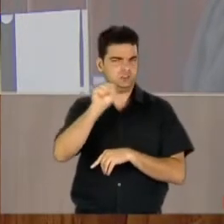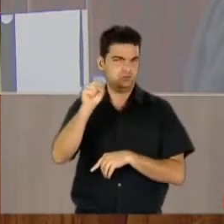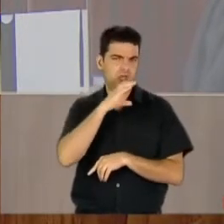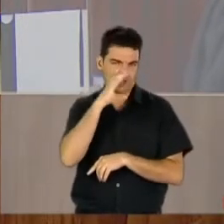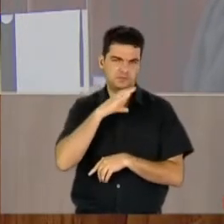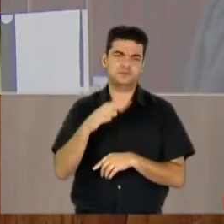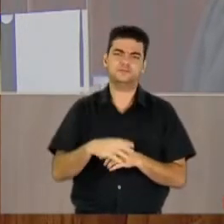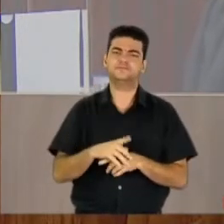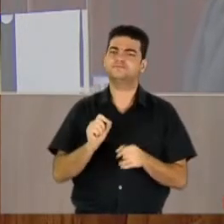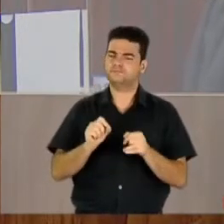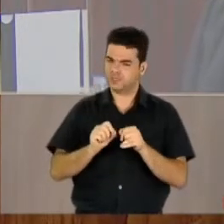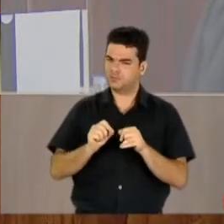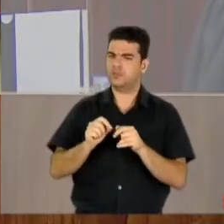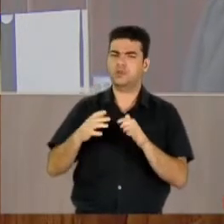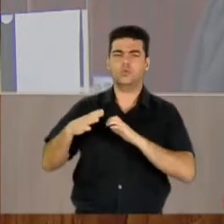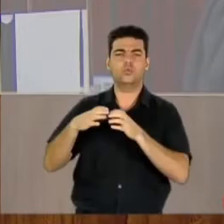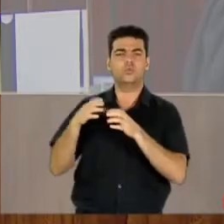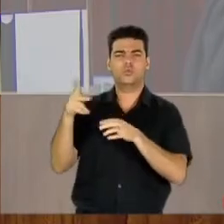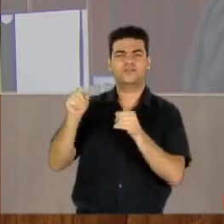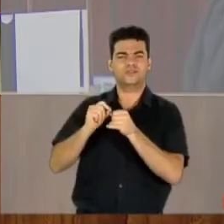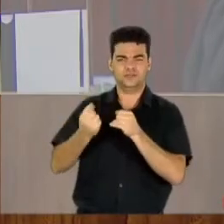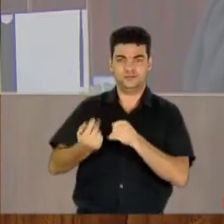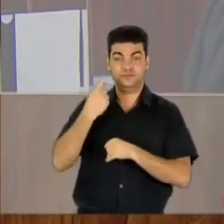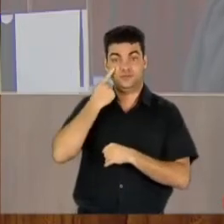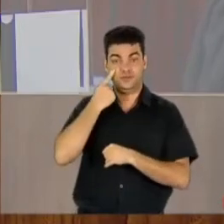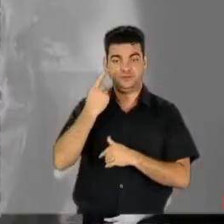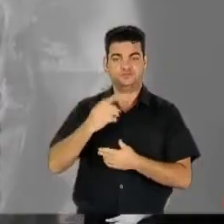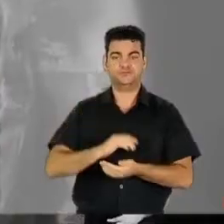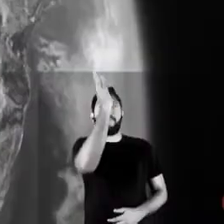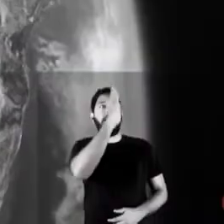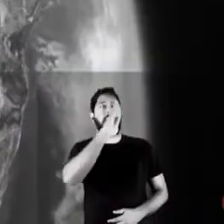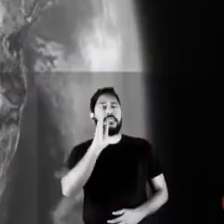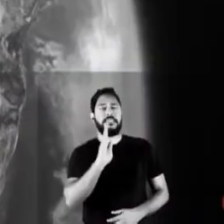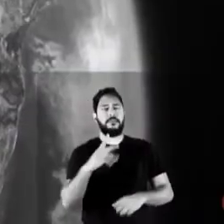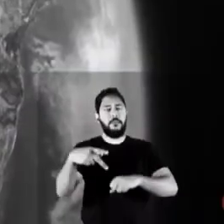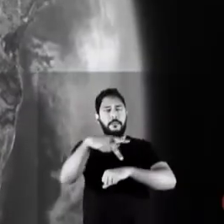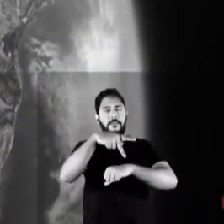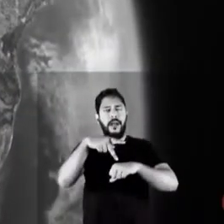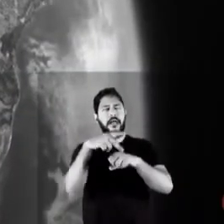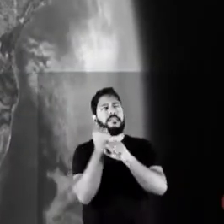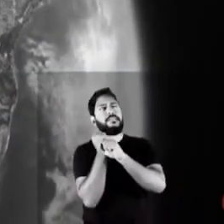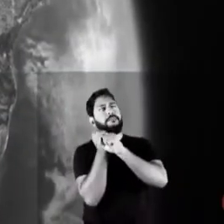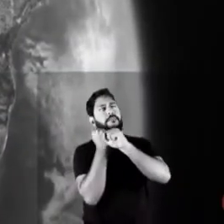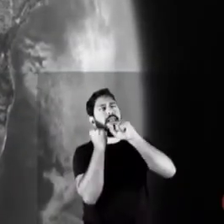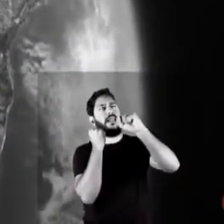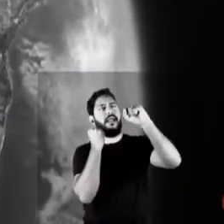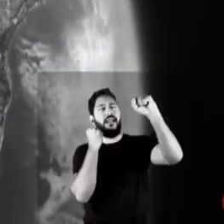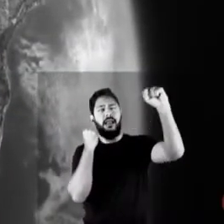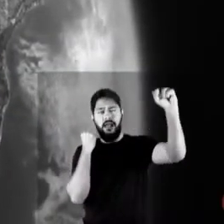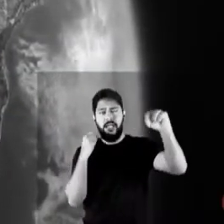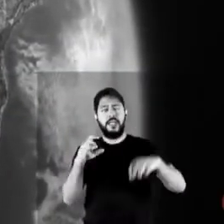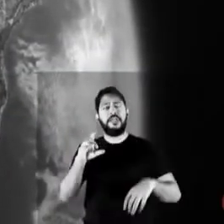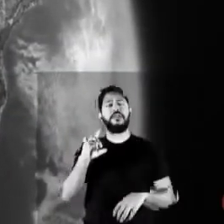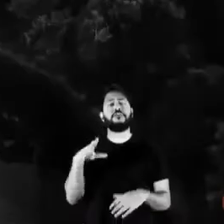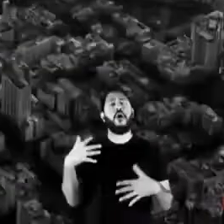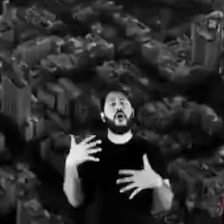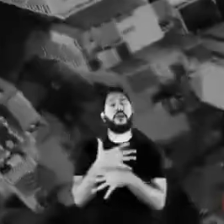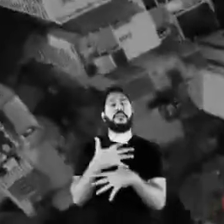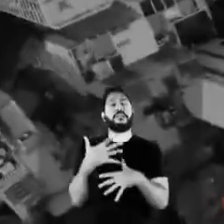igualmente produzido por Nisanguanais e a sua equipe. O Brasil é um país continental.